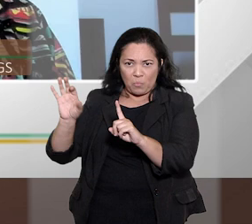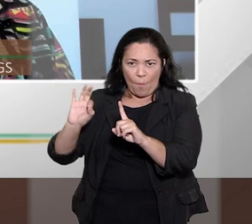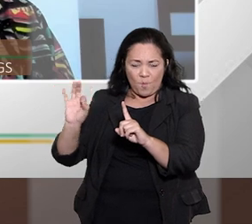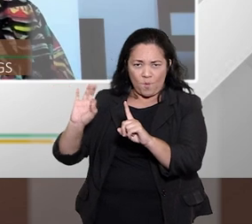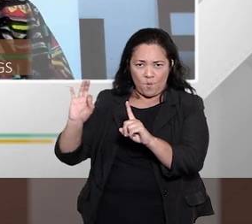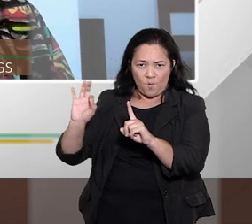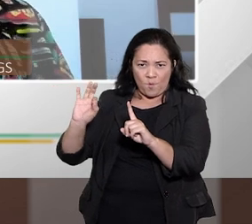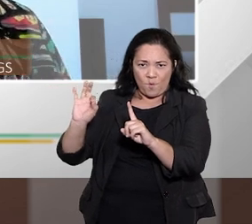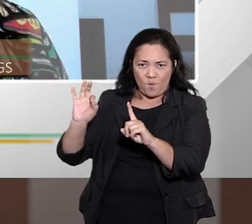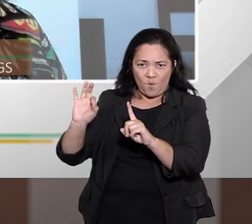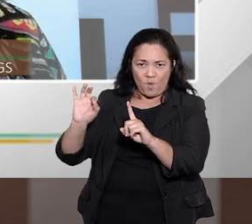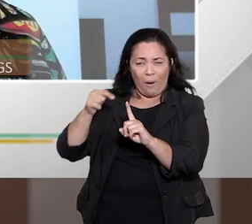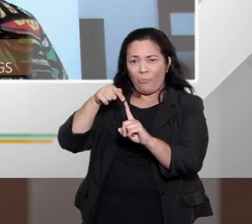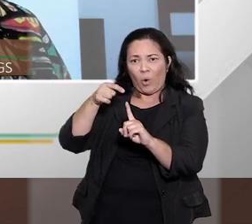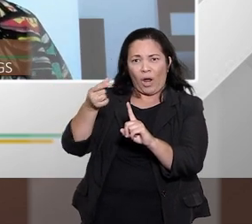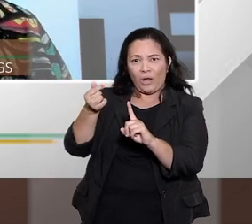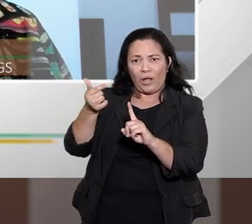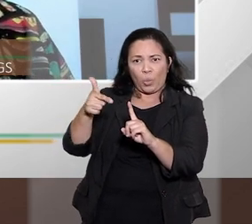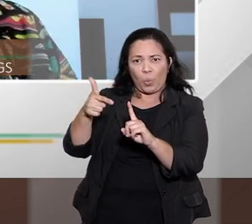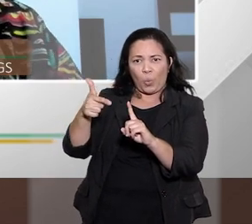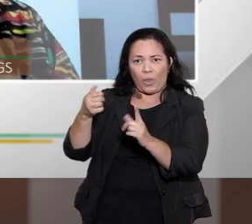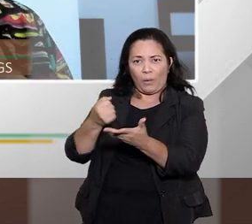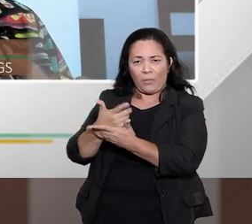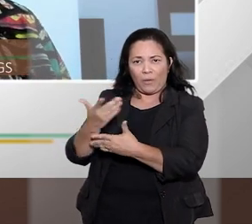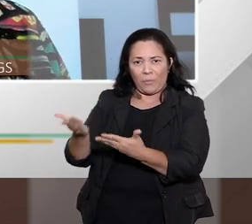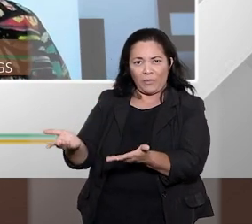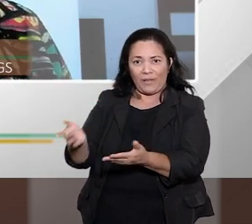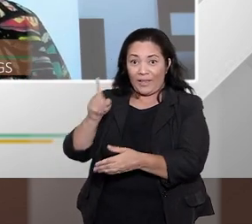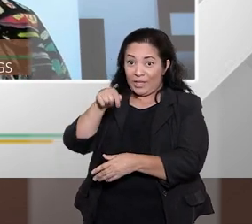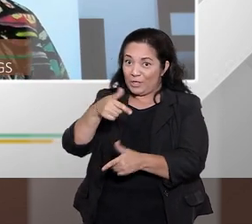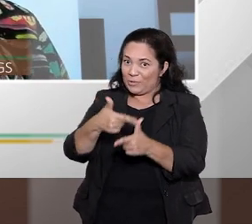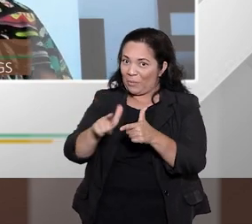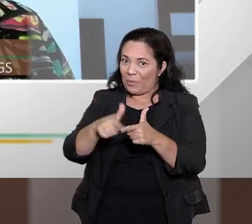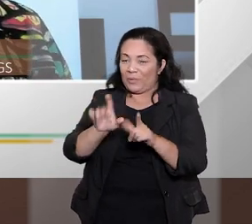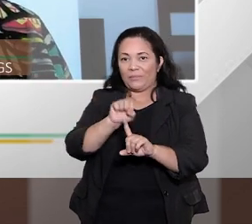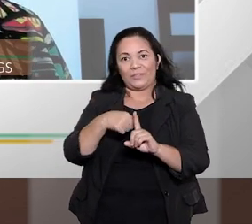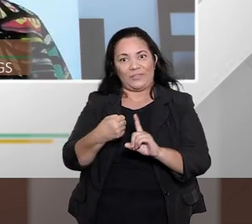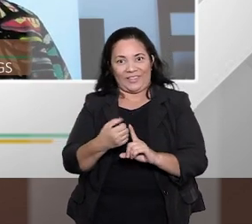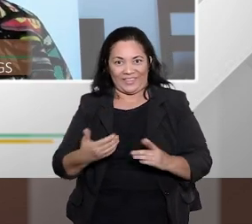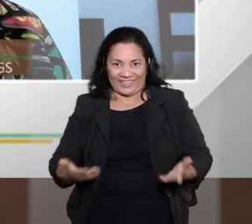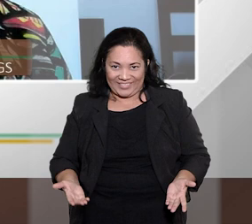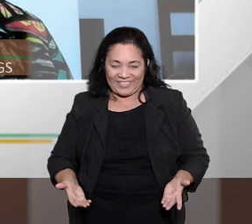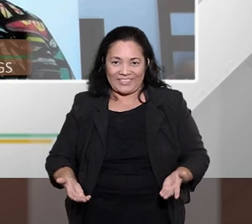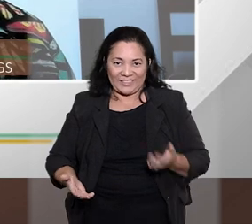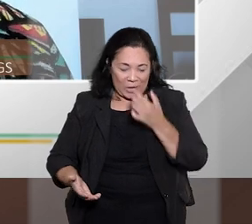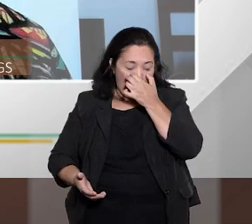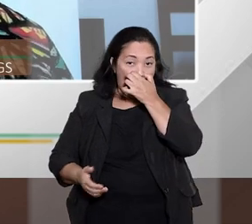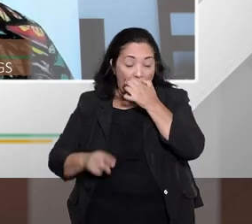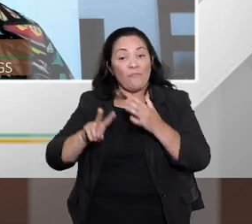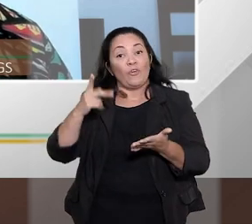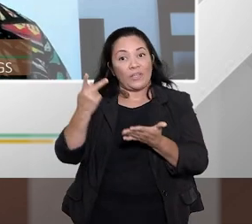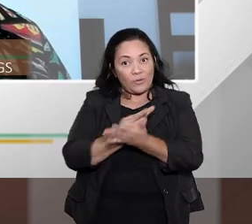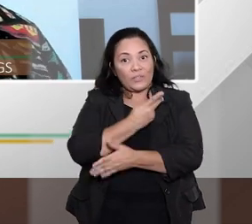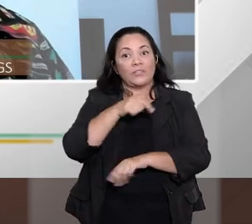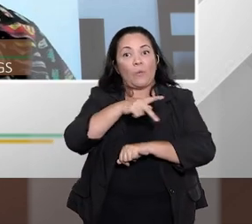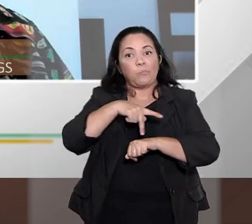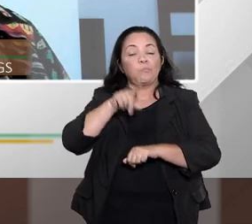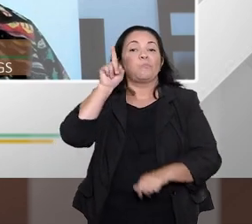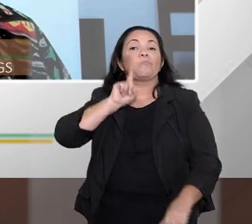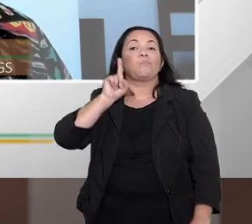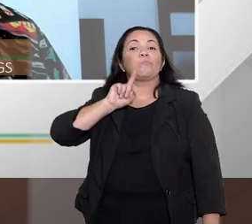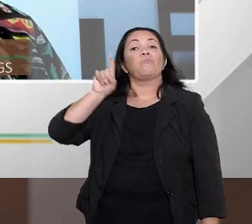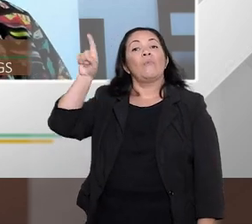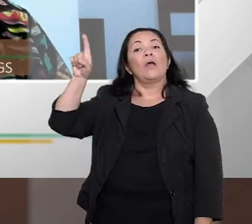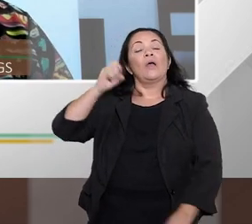individual, é um problema do grupo, é um risco sistêmico o superendividamento. Foi o que aconteceu lá nos Estados Unidos em